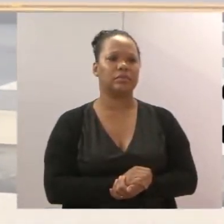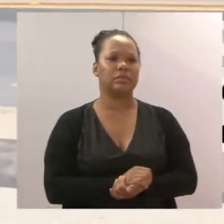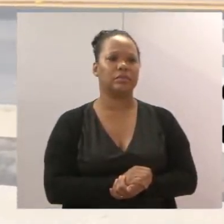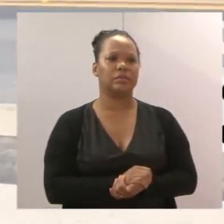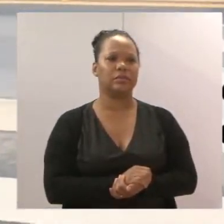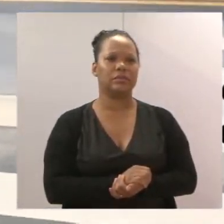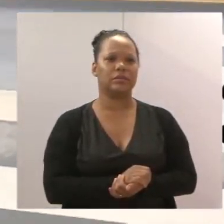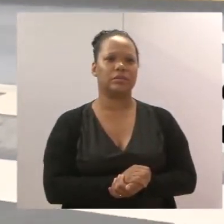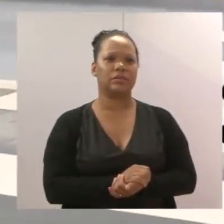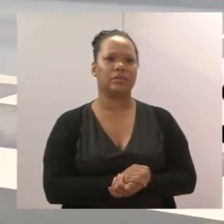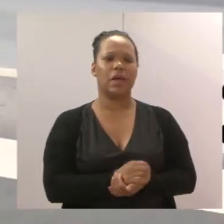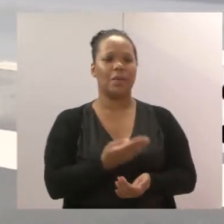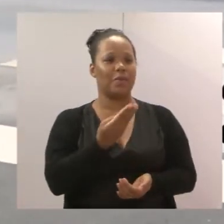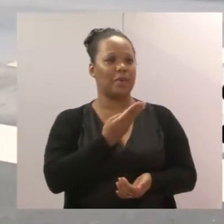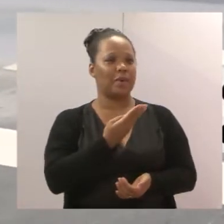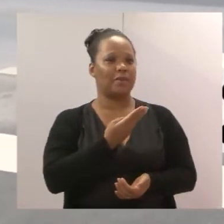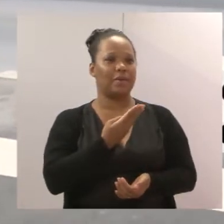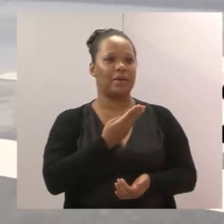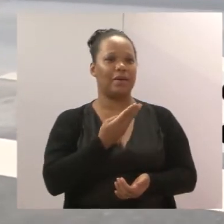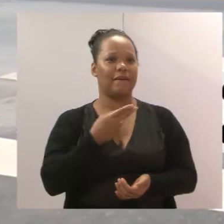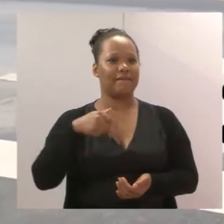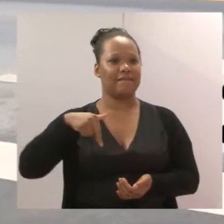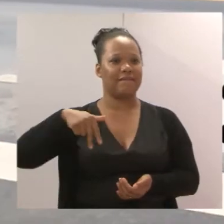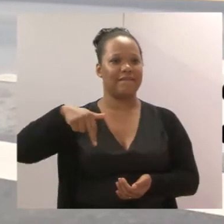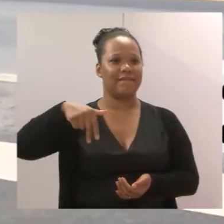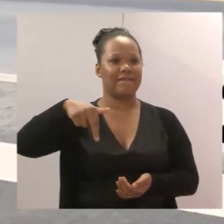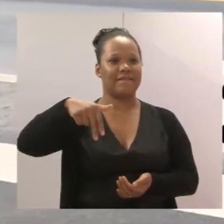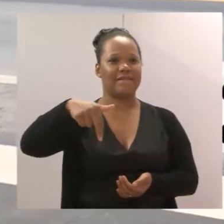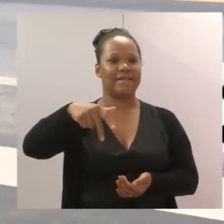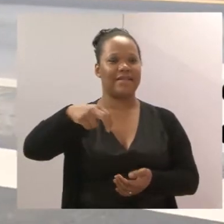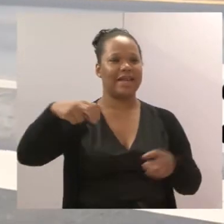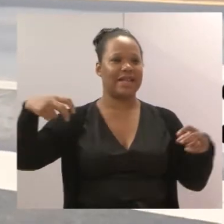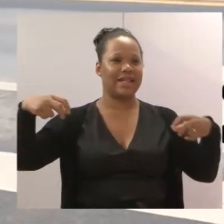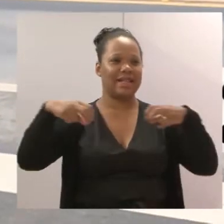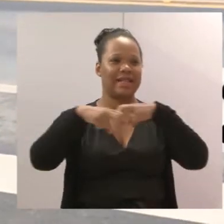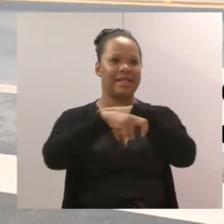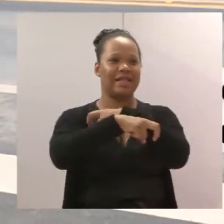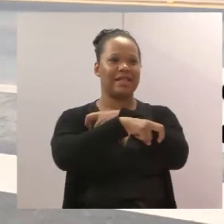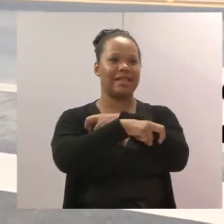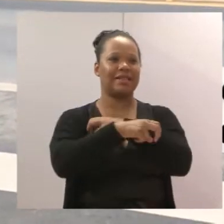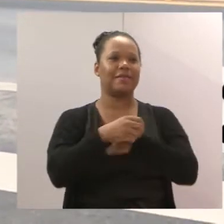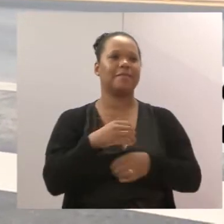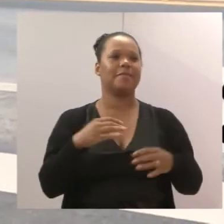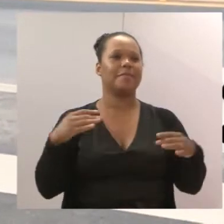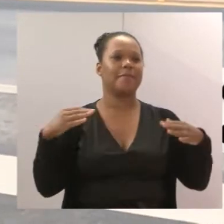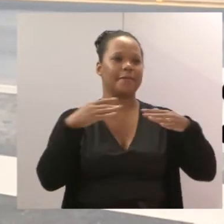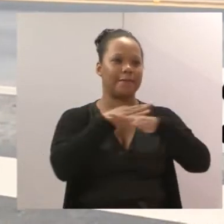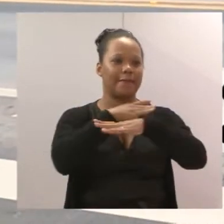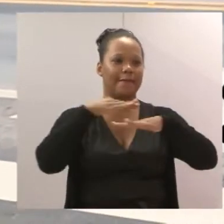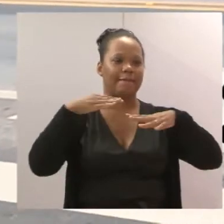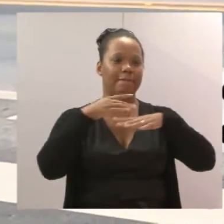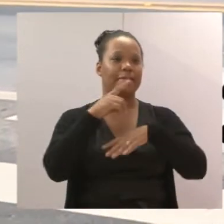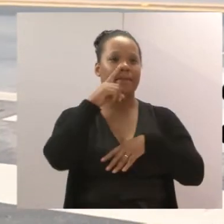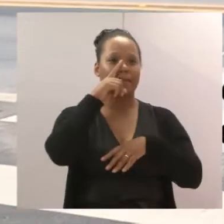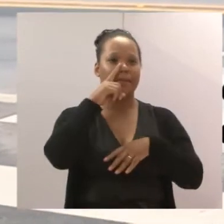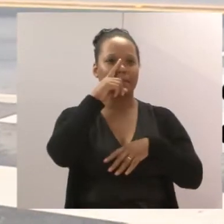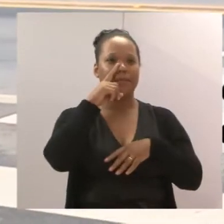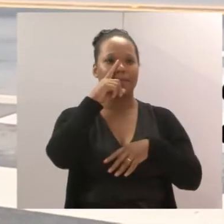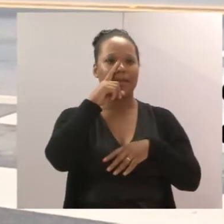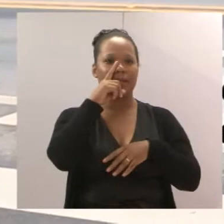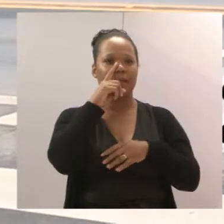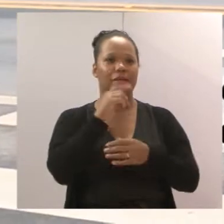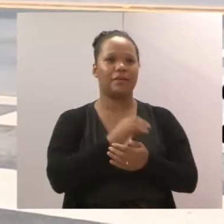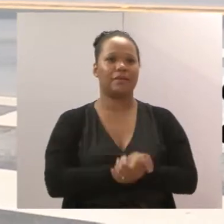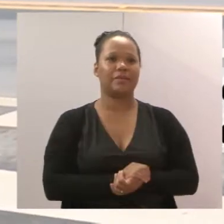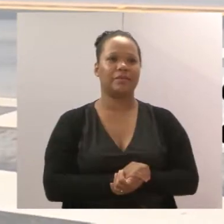passando o meu amigo aqui, está vendo? E aí tem carro de todo lado e pode acontecer um acidente. Ele está passando aqui